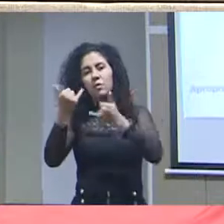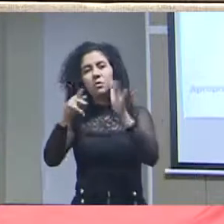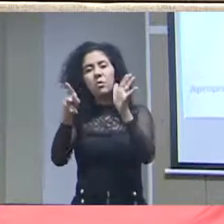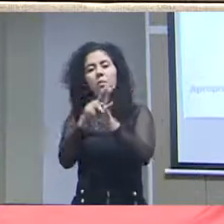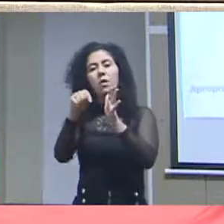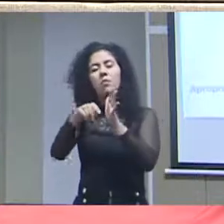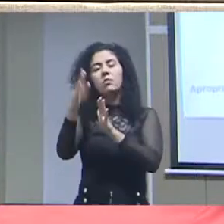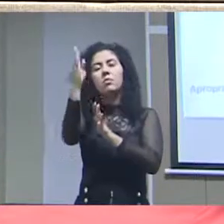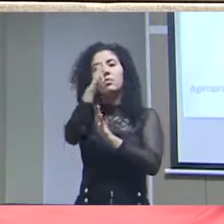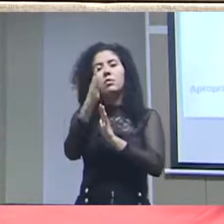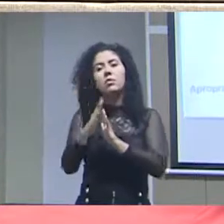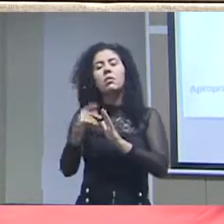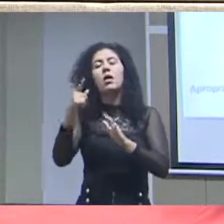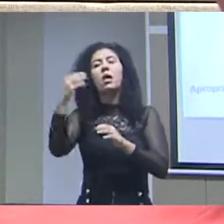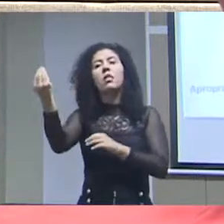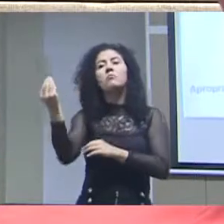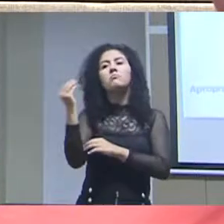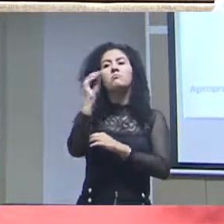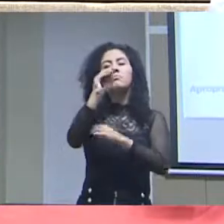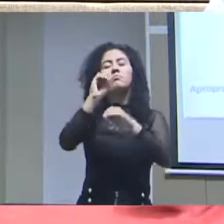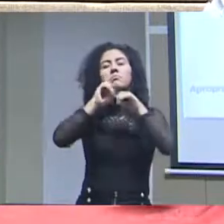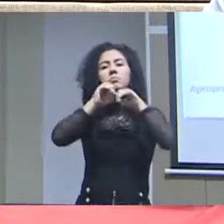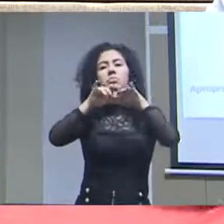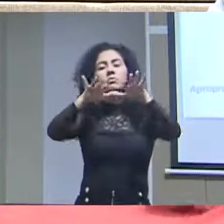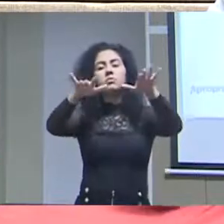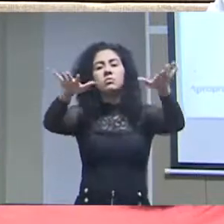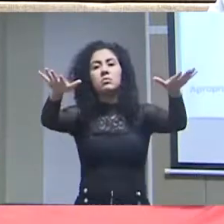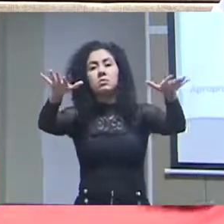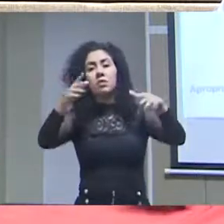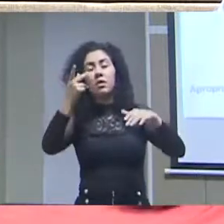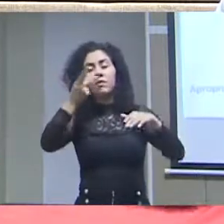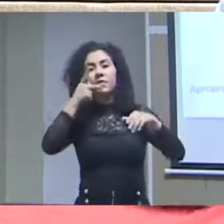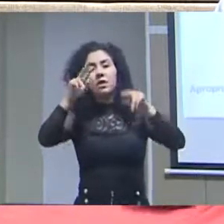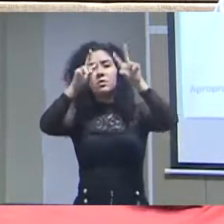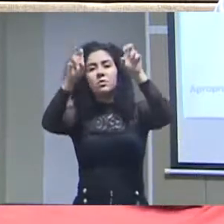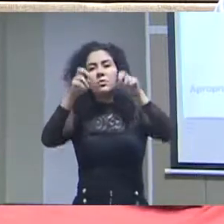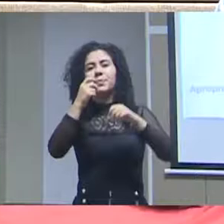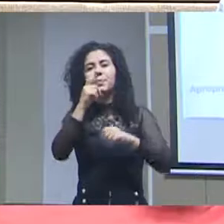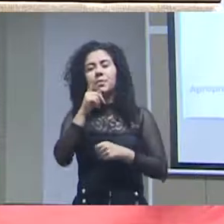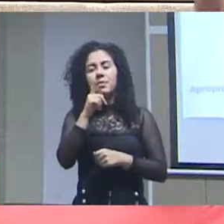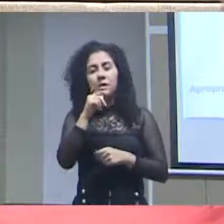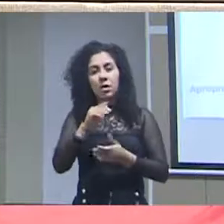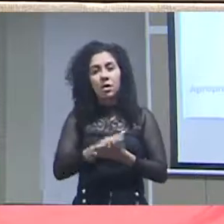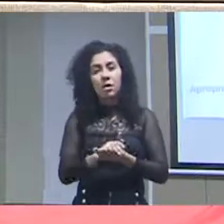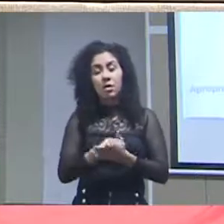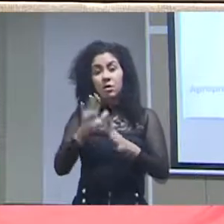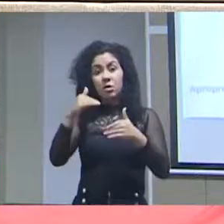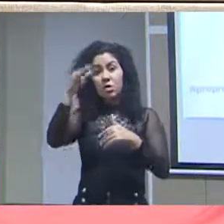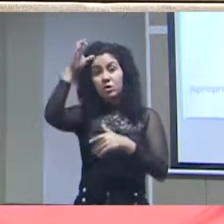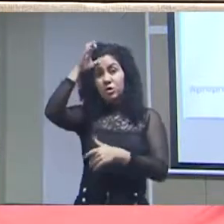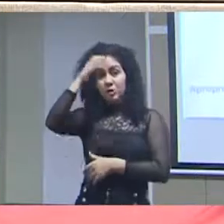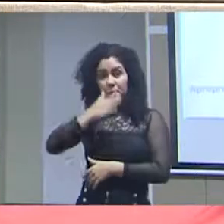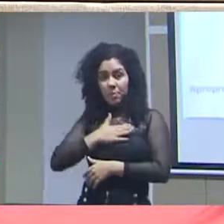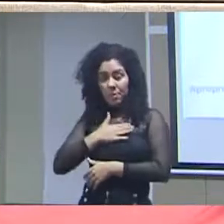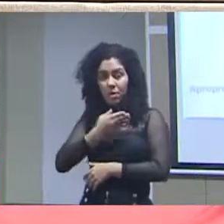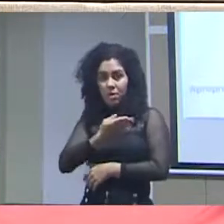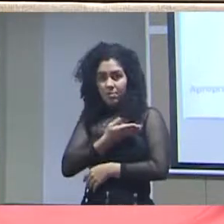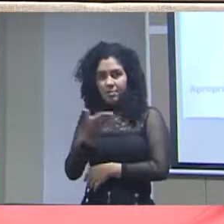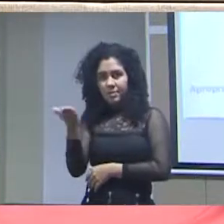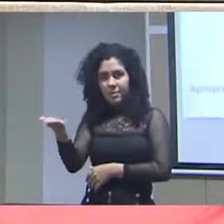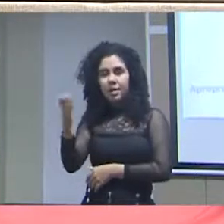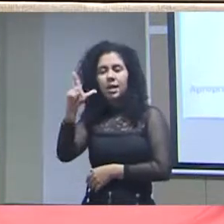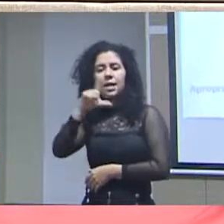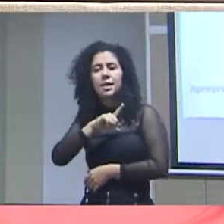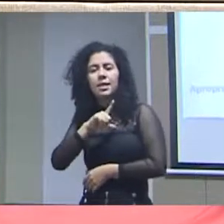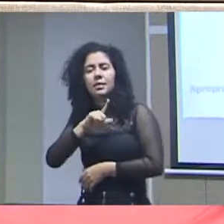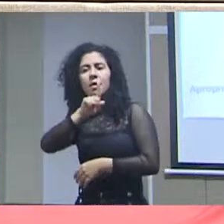no Brasil, ela publica um serviço com áreas disponíveis para exploração mineral. O tio desse meu amigo, ele tem uma pequena